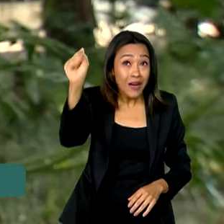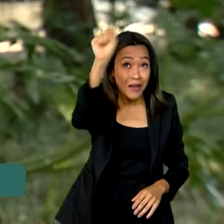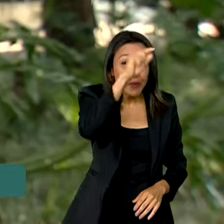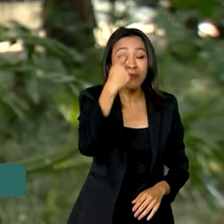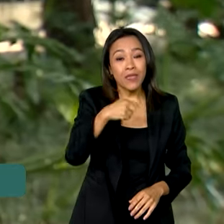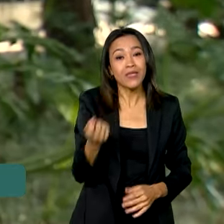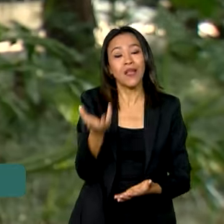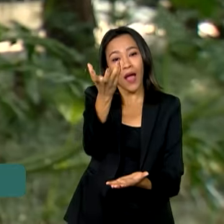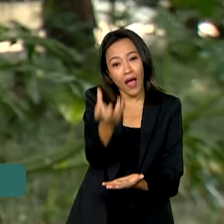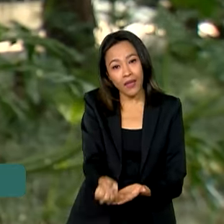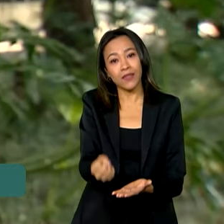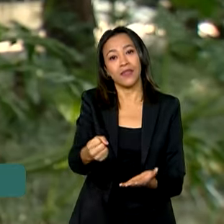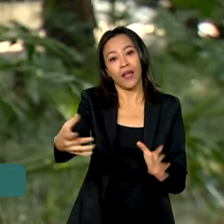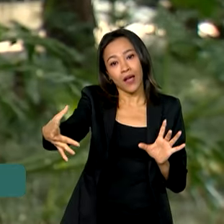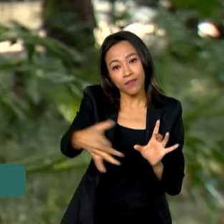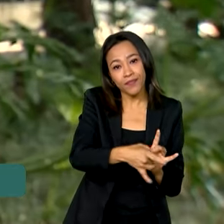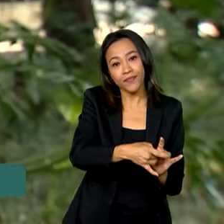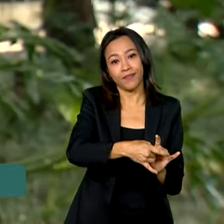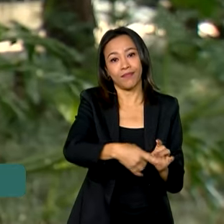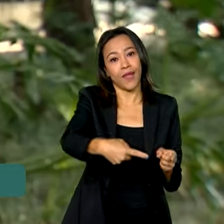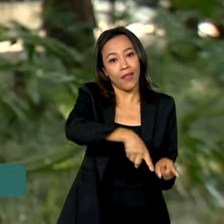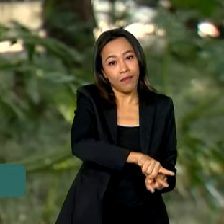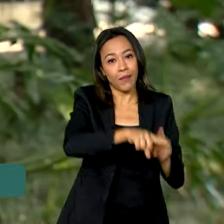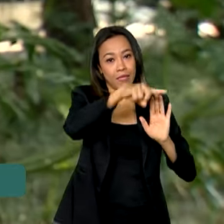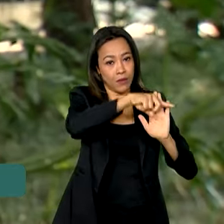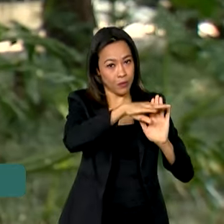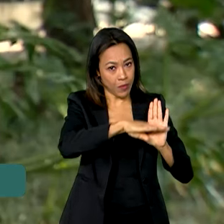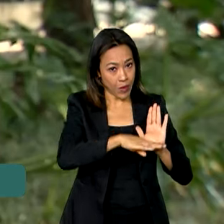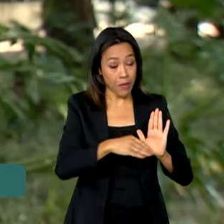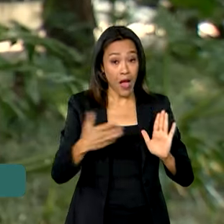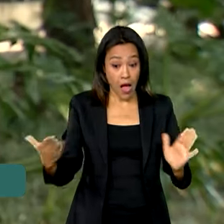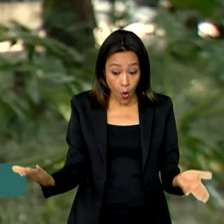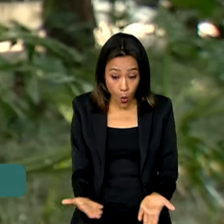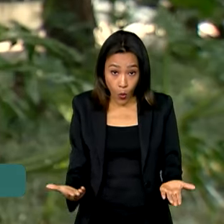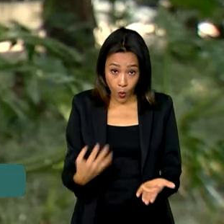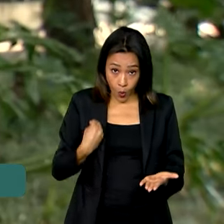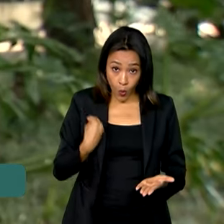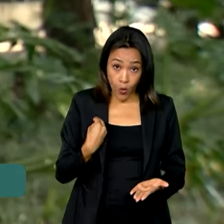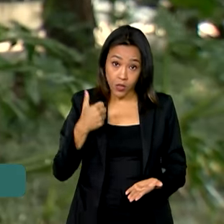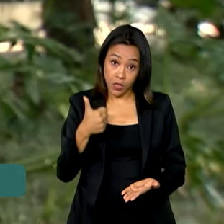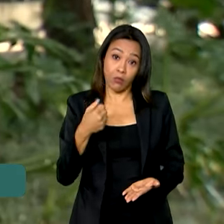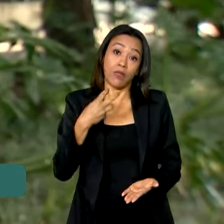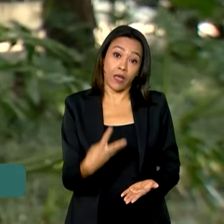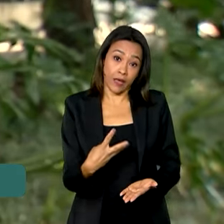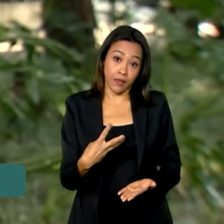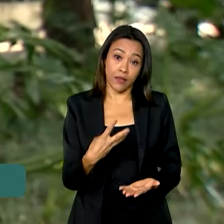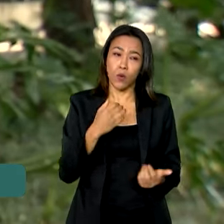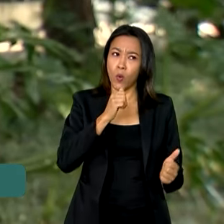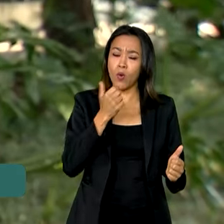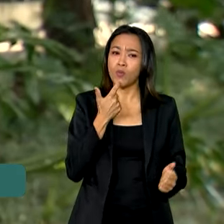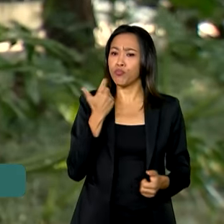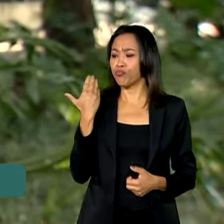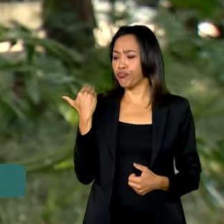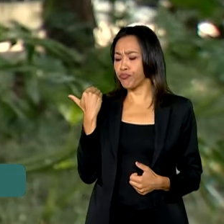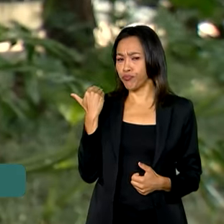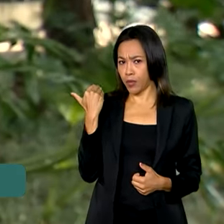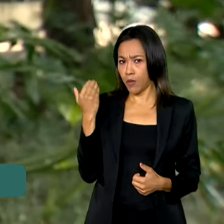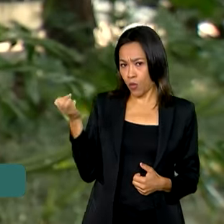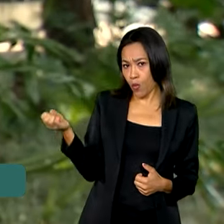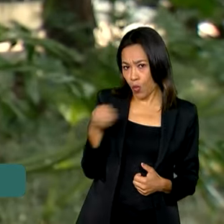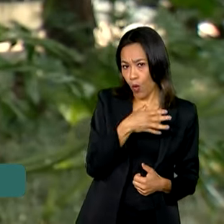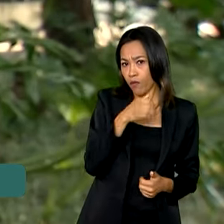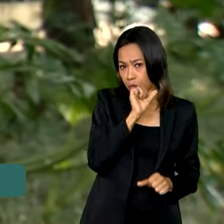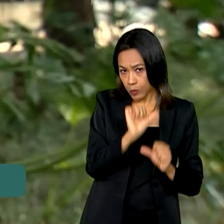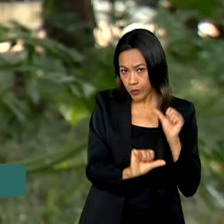parte do programa. Atualmente, são 13 instituições parceiras. Com a mudança anunciada agora,